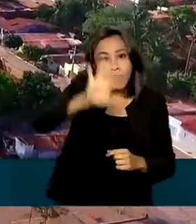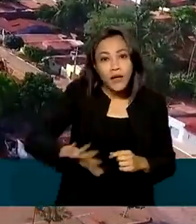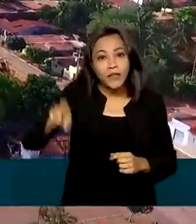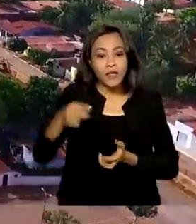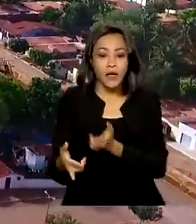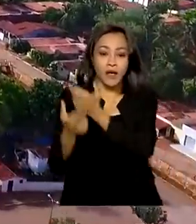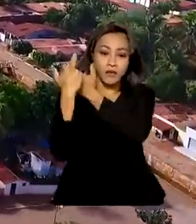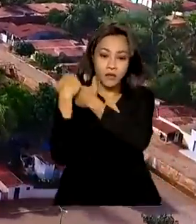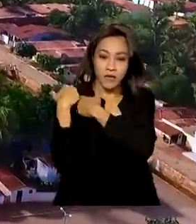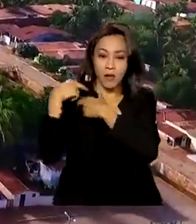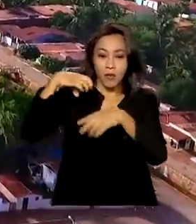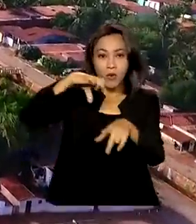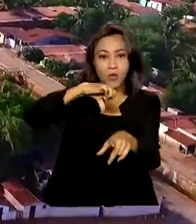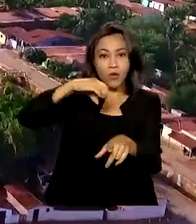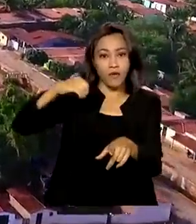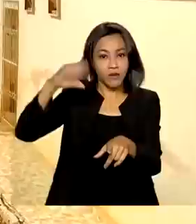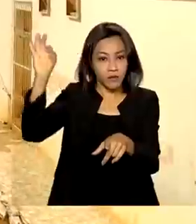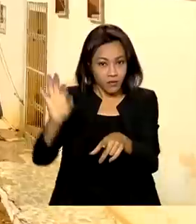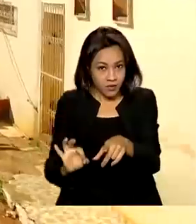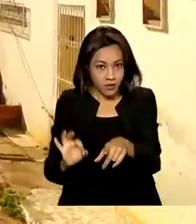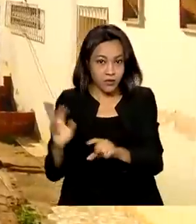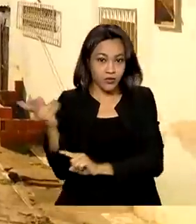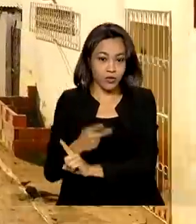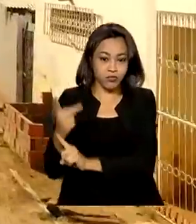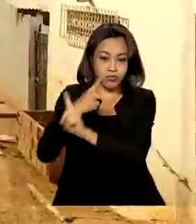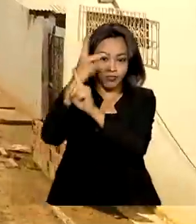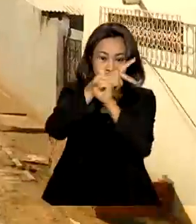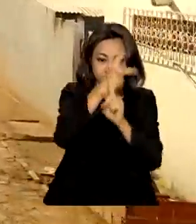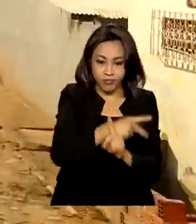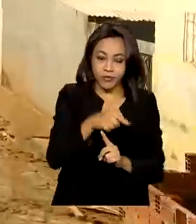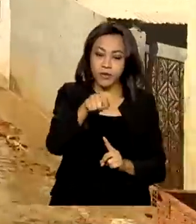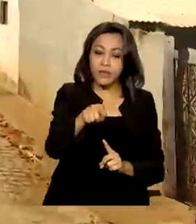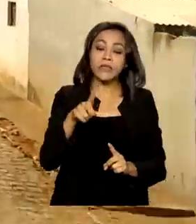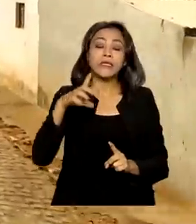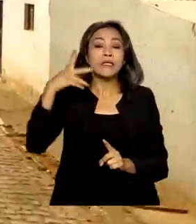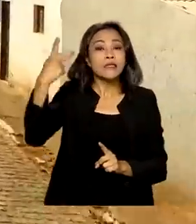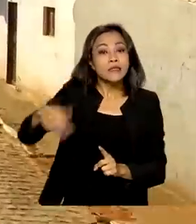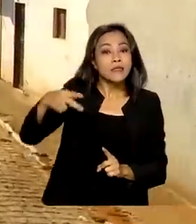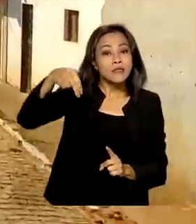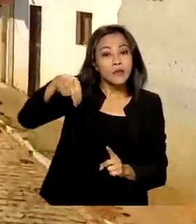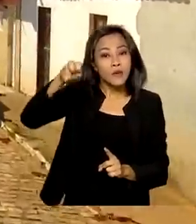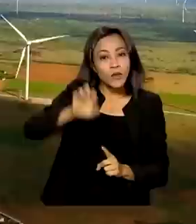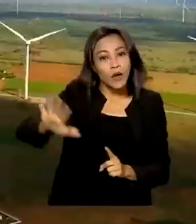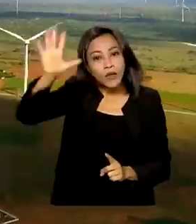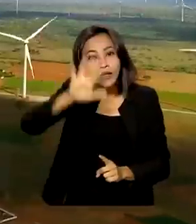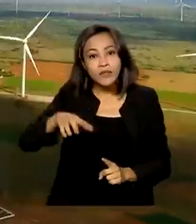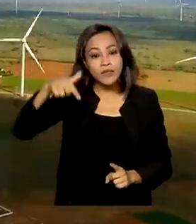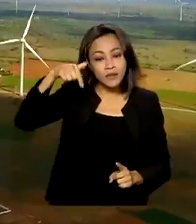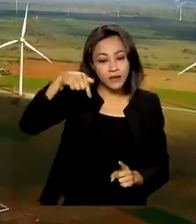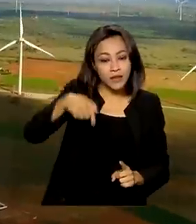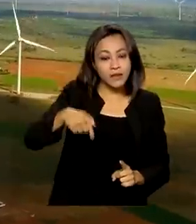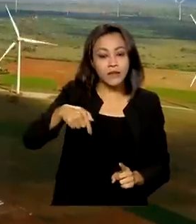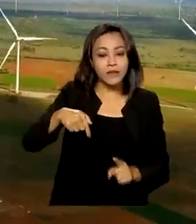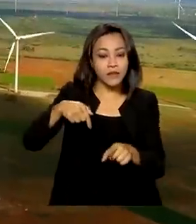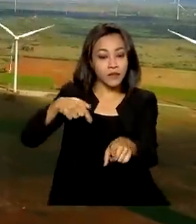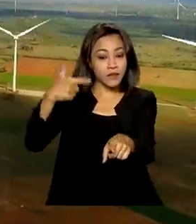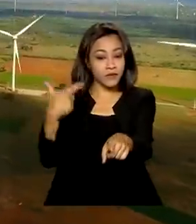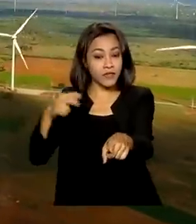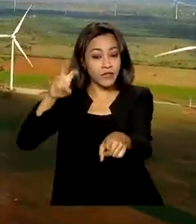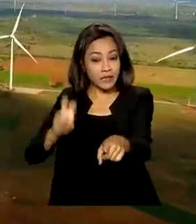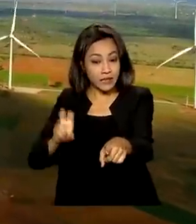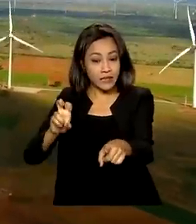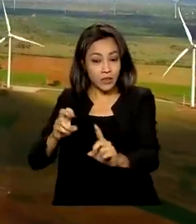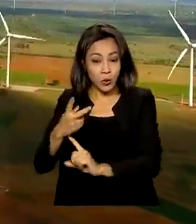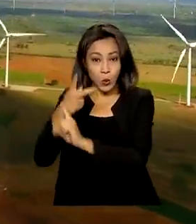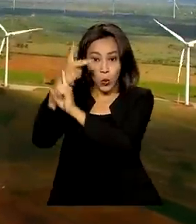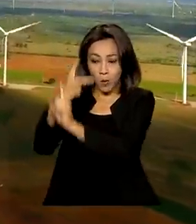90% da produção nacional. Nela estão situados 725 parques eólicos. Dos